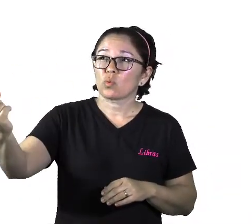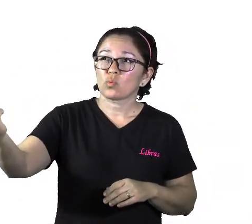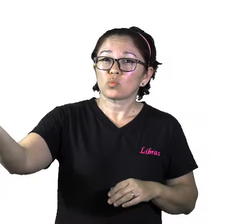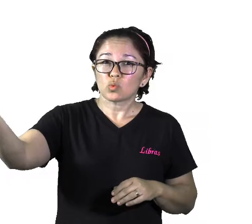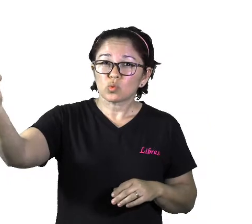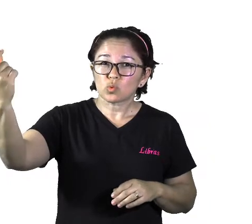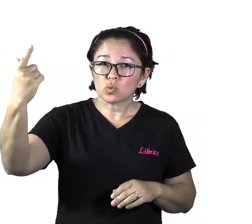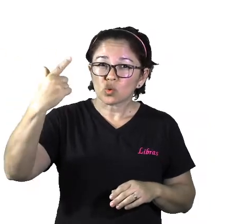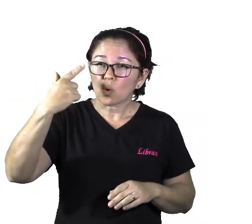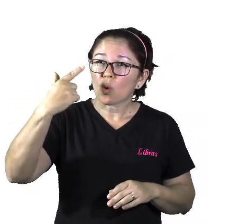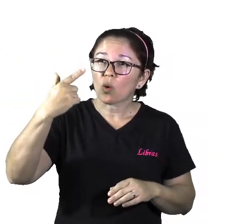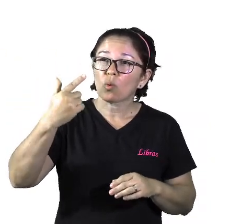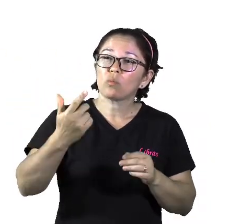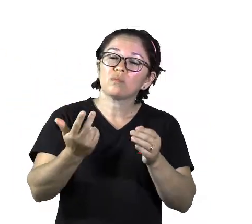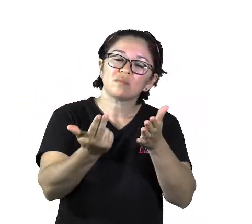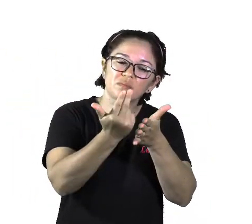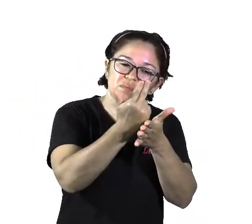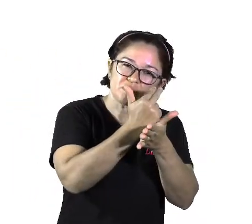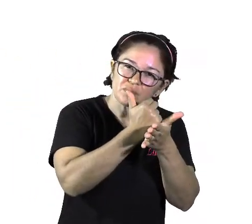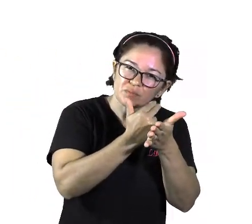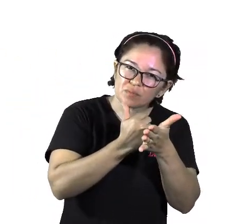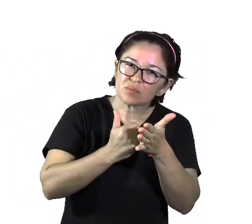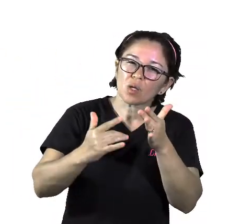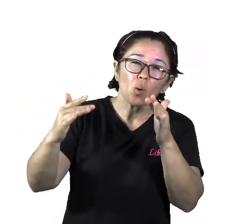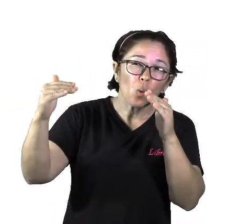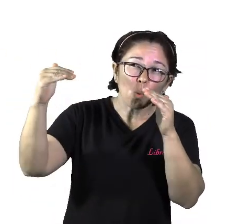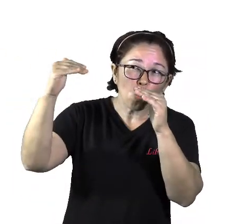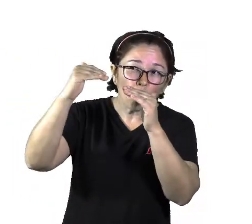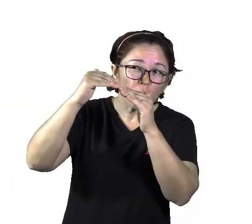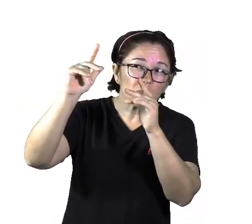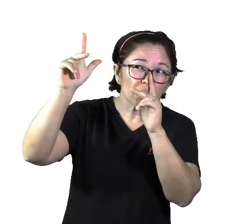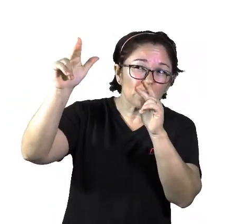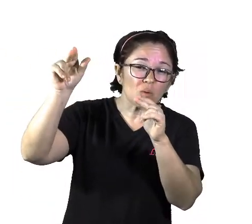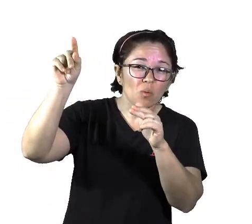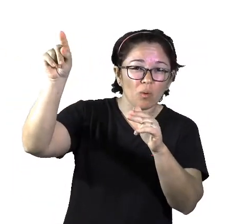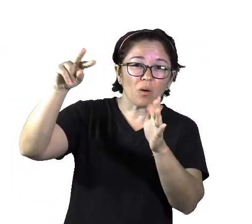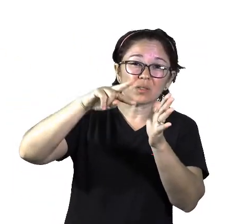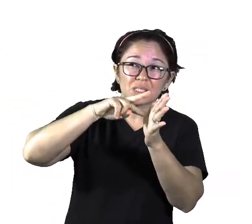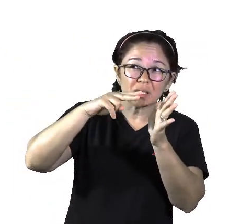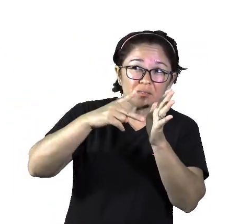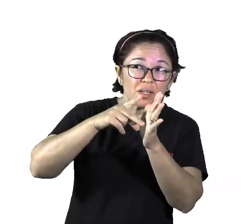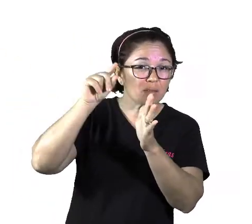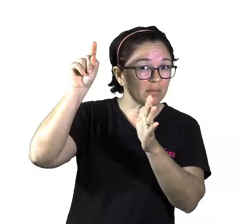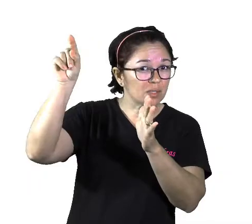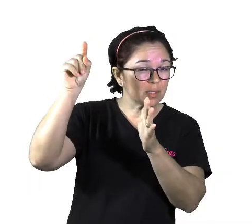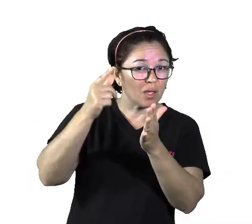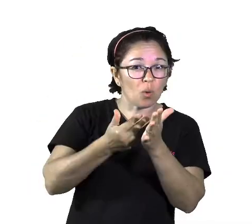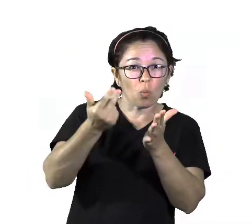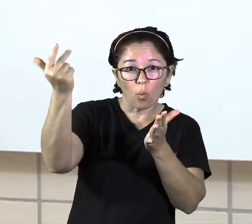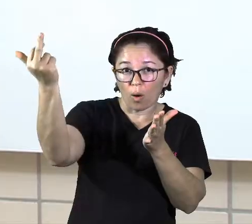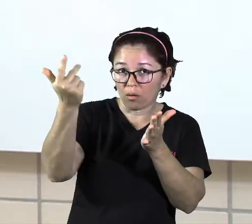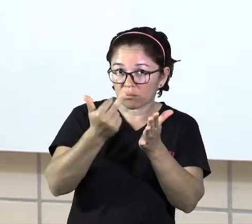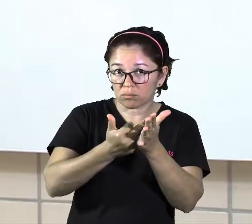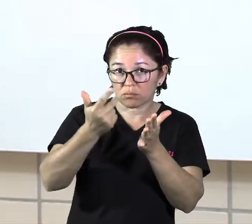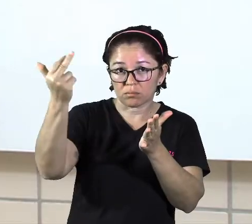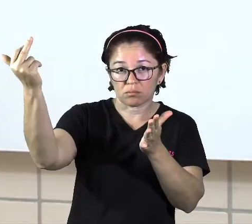sol. Se era um animal, uma arma, de fato, era esse o significado daquela figura.